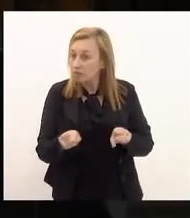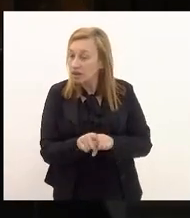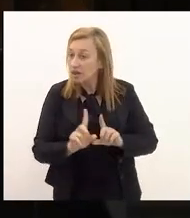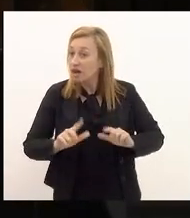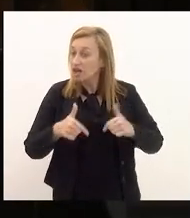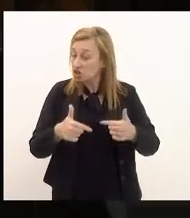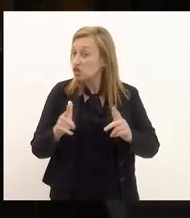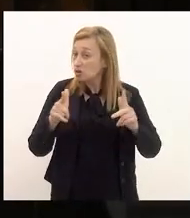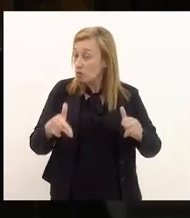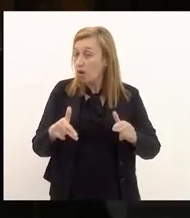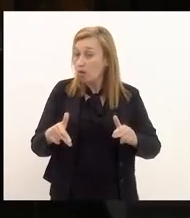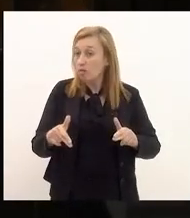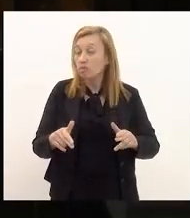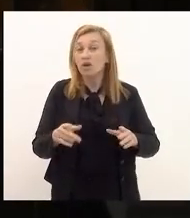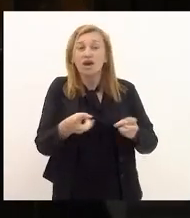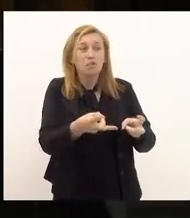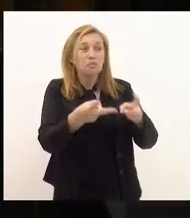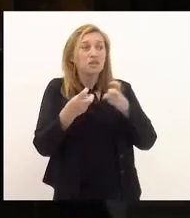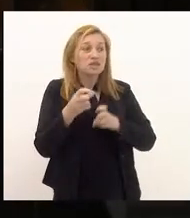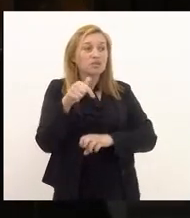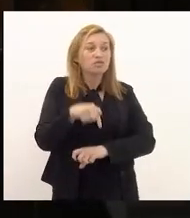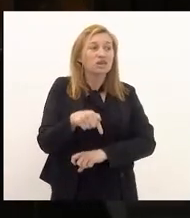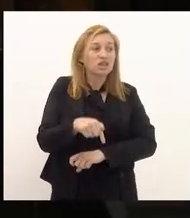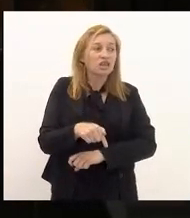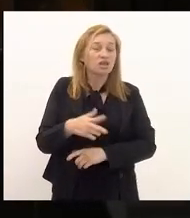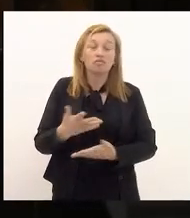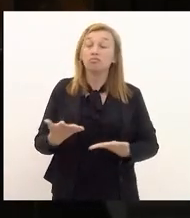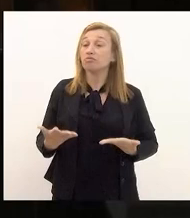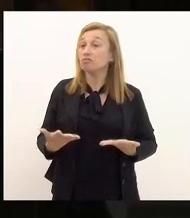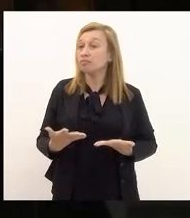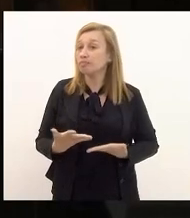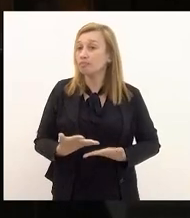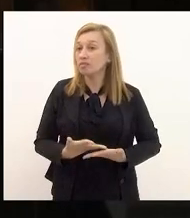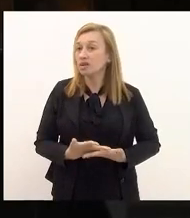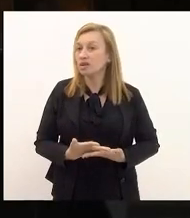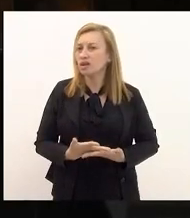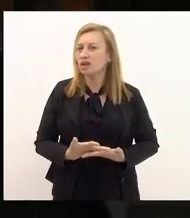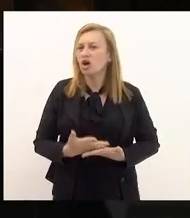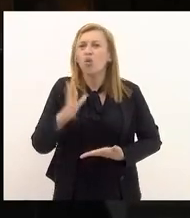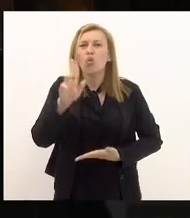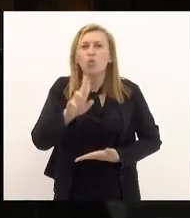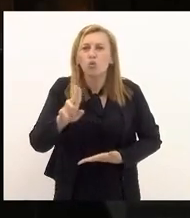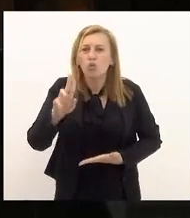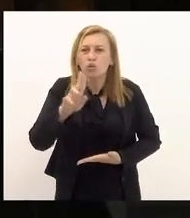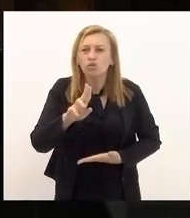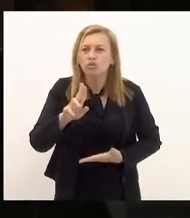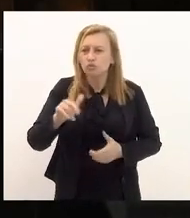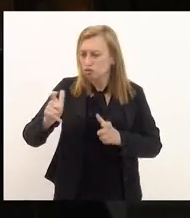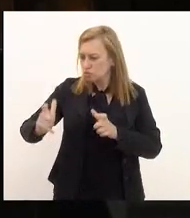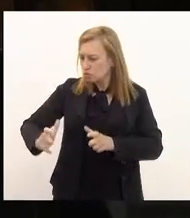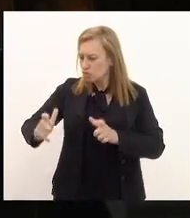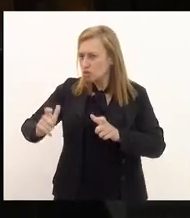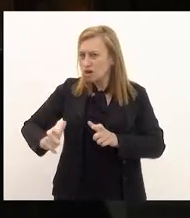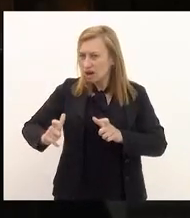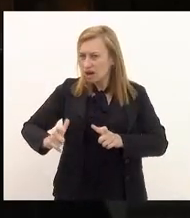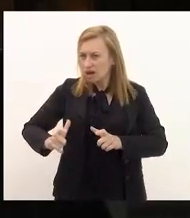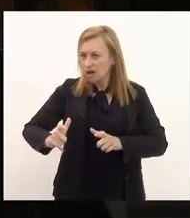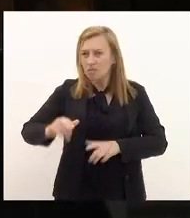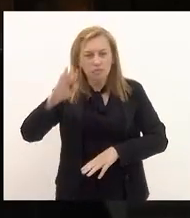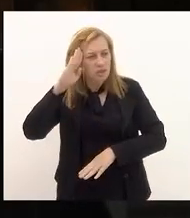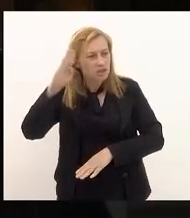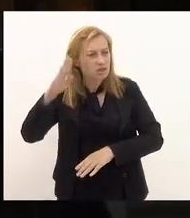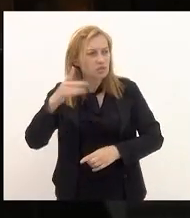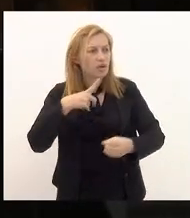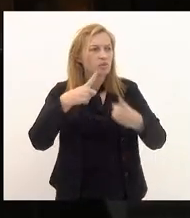e no entanto o que percebemos aqui foi a utilização de um espaço crucial para a